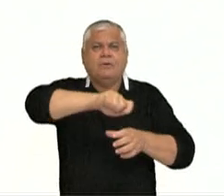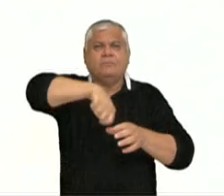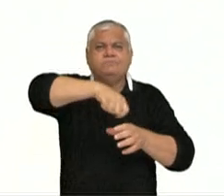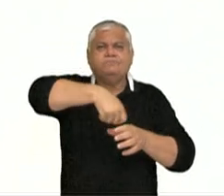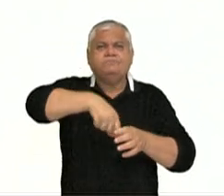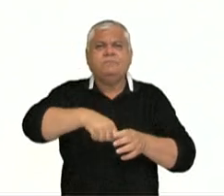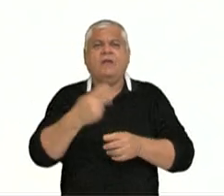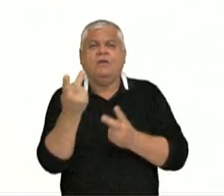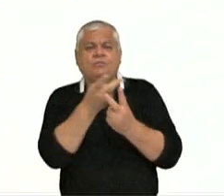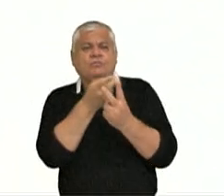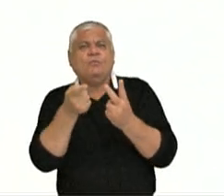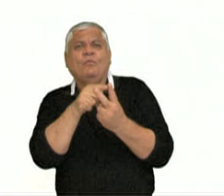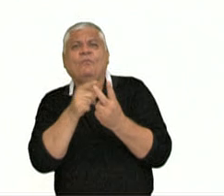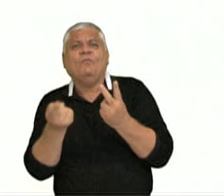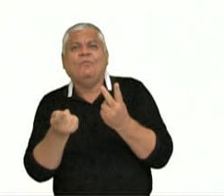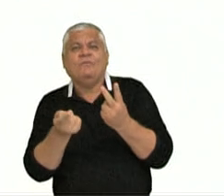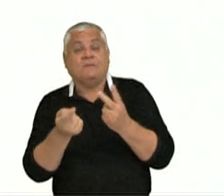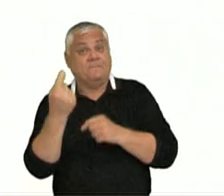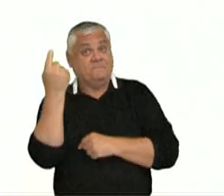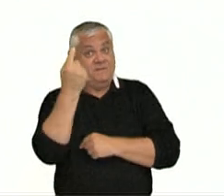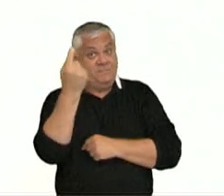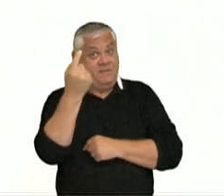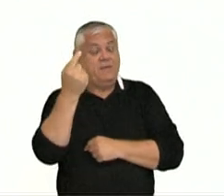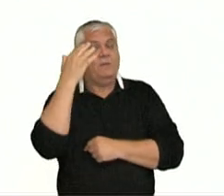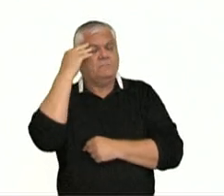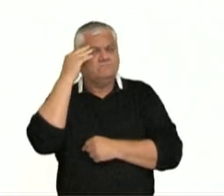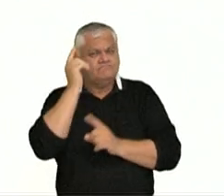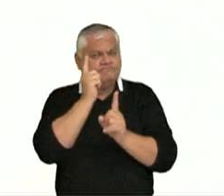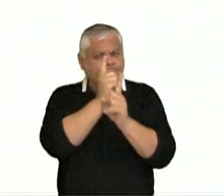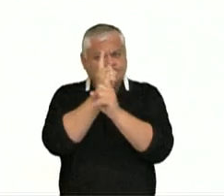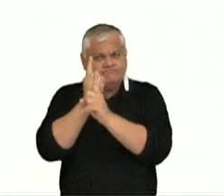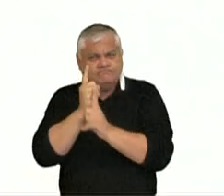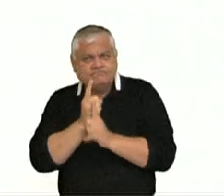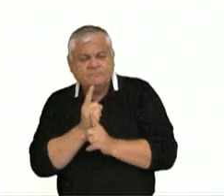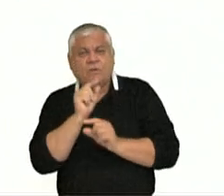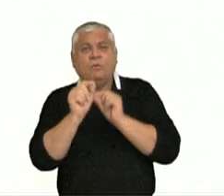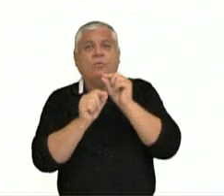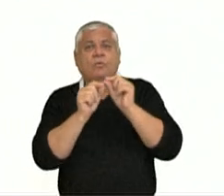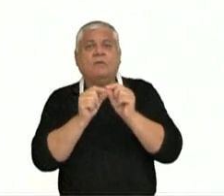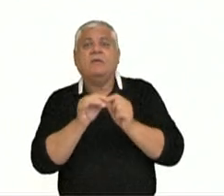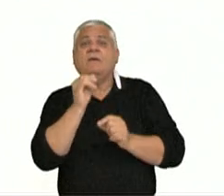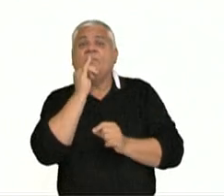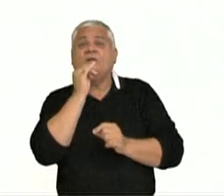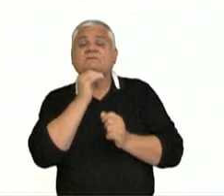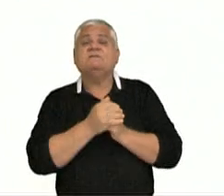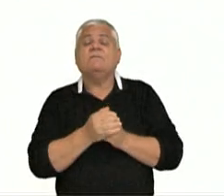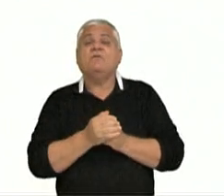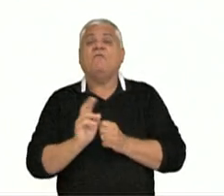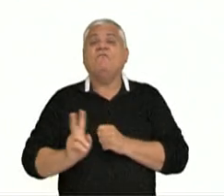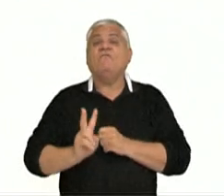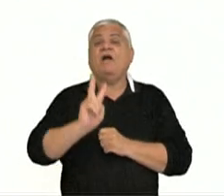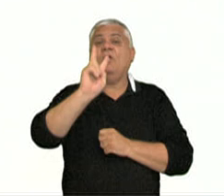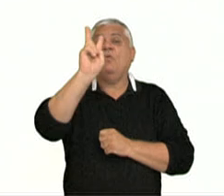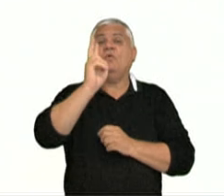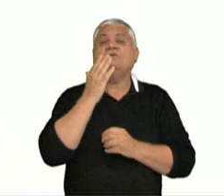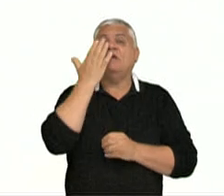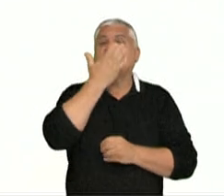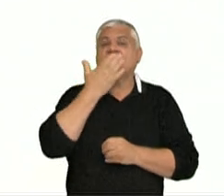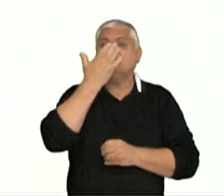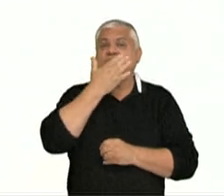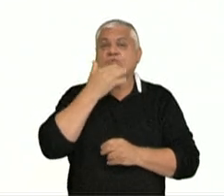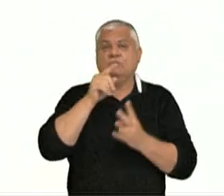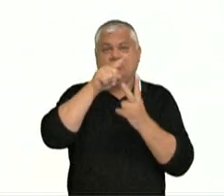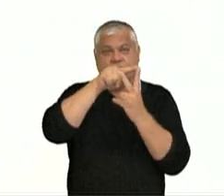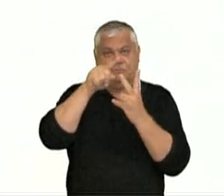Então, o primeiro passo é identificarmos os valores de açúcar nas duas